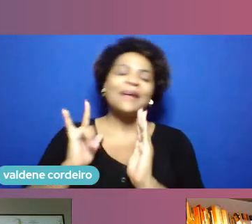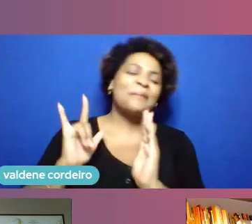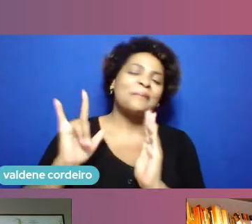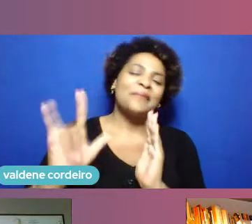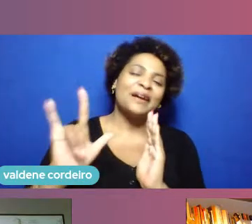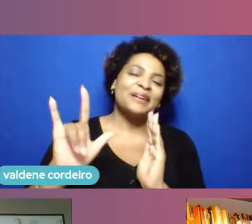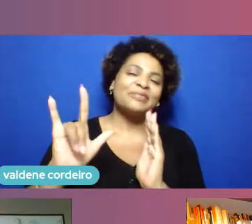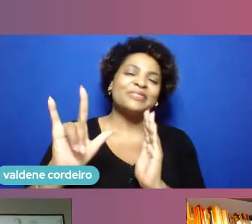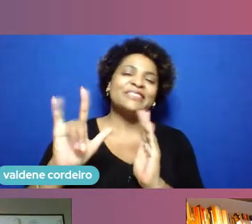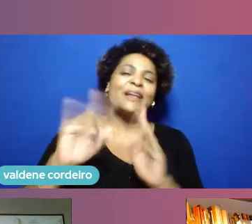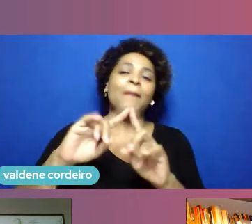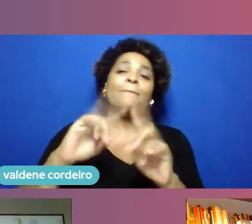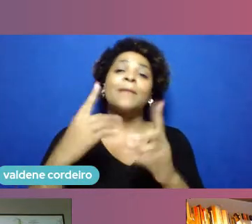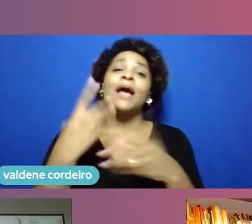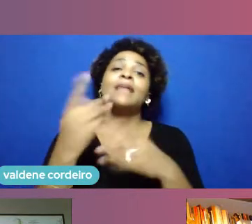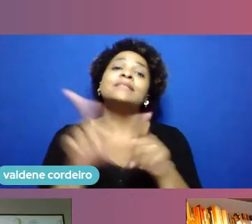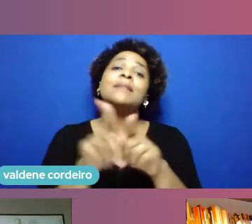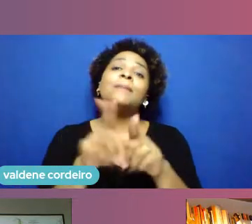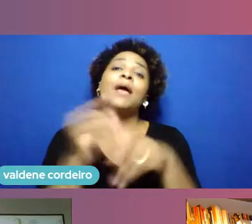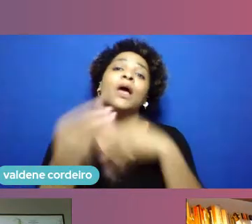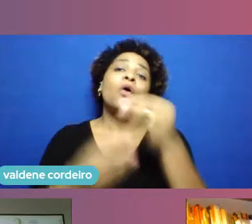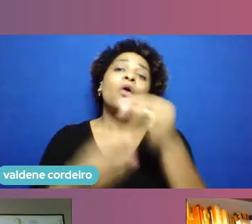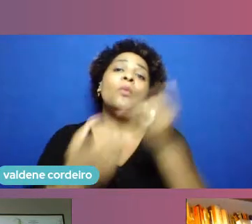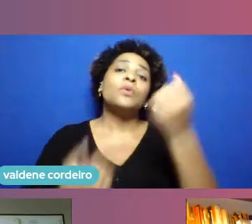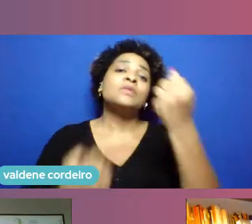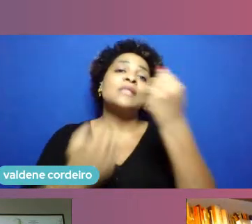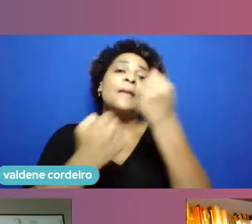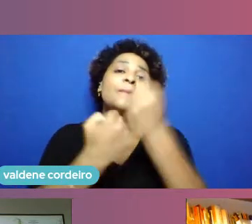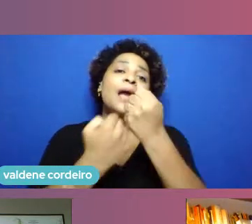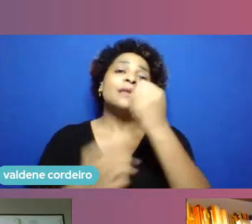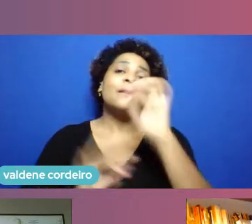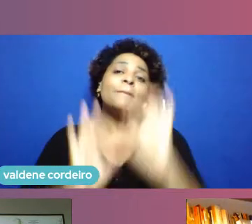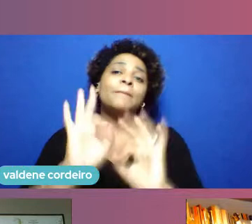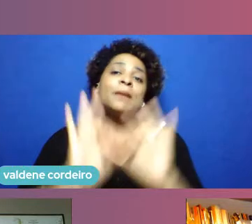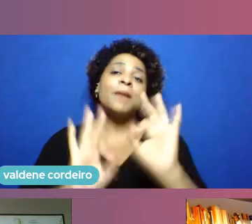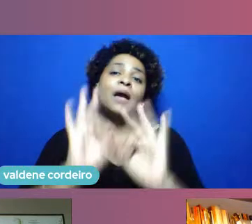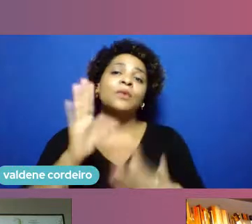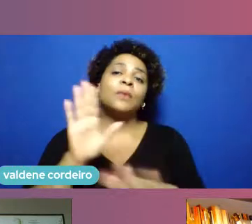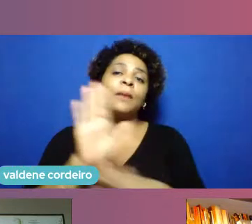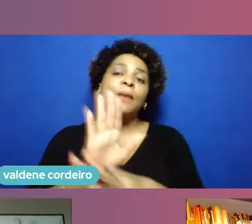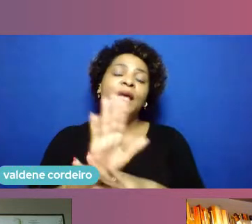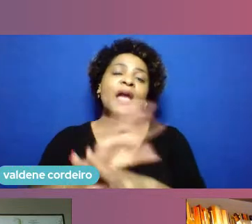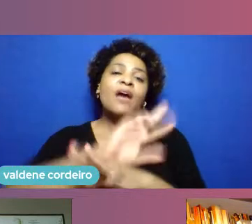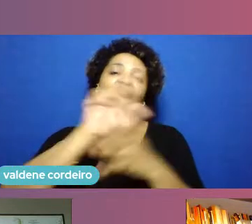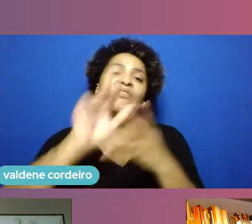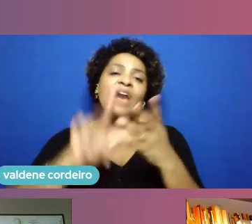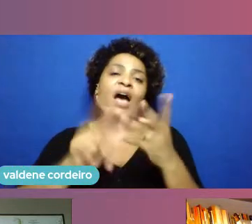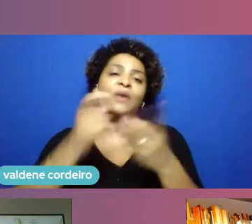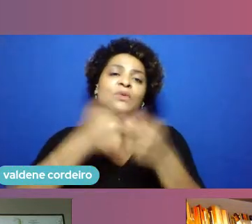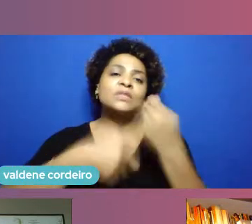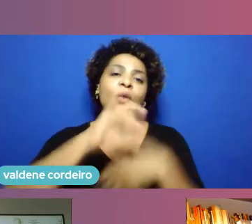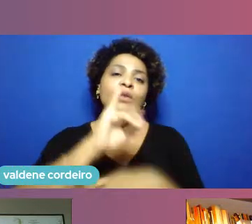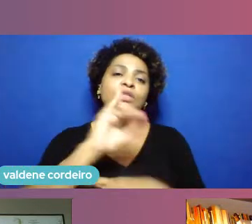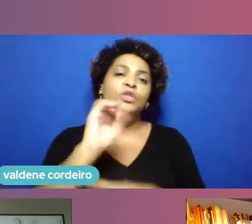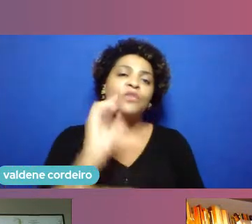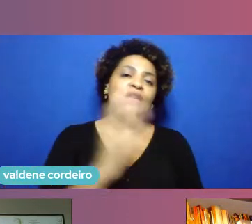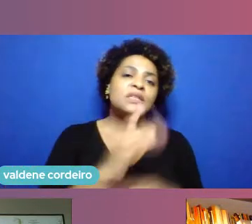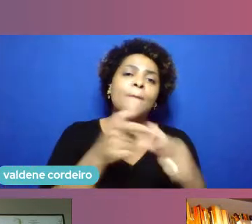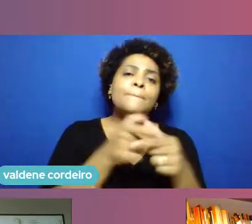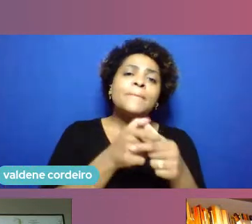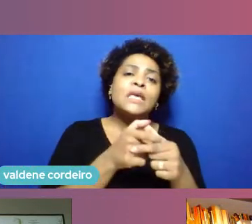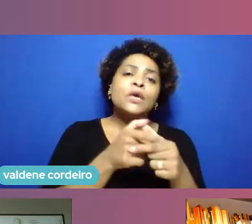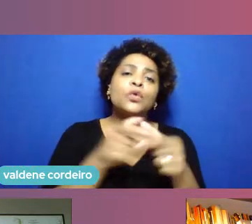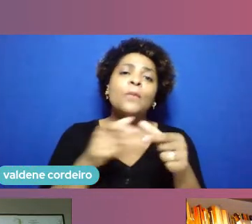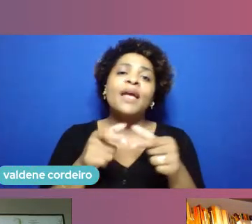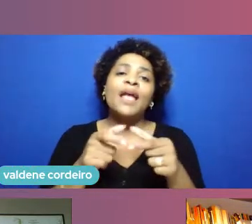também como é que o Sebrae está se preparando para apoiar tanto os negócios de inovação quanto os micros pequenos e grandes negócios